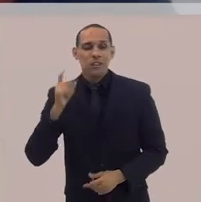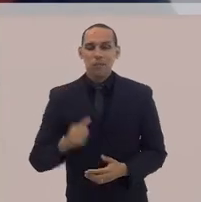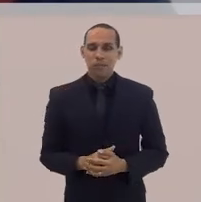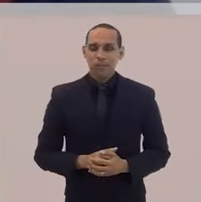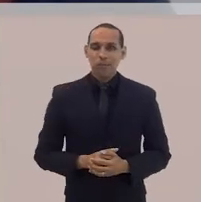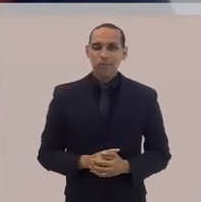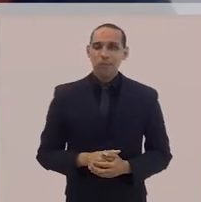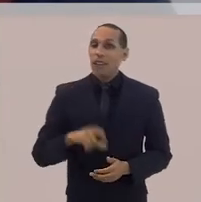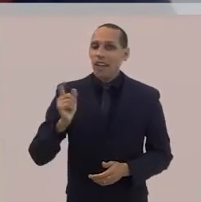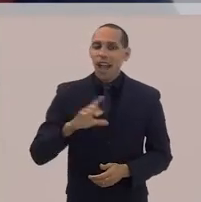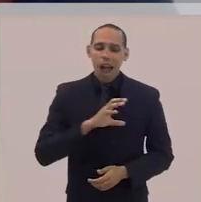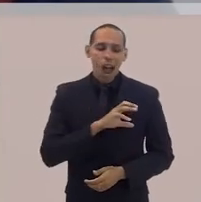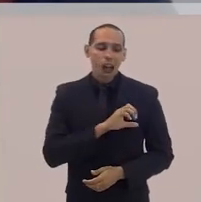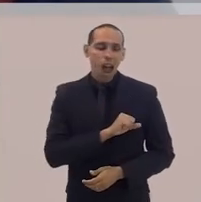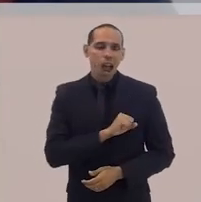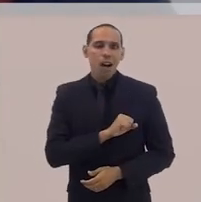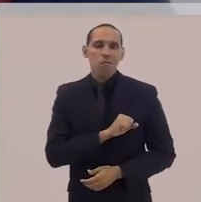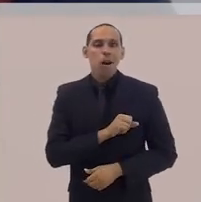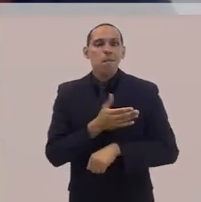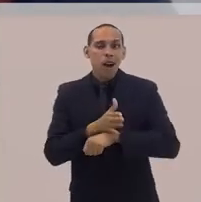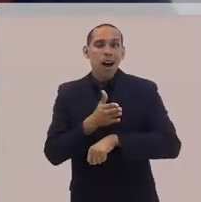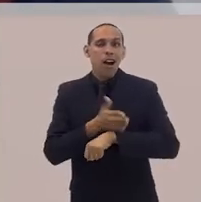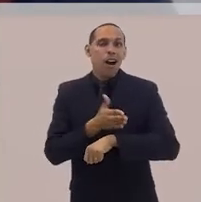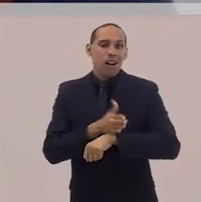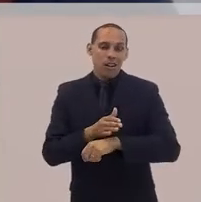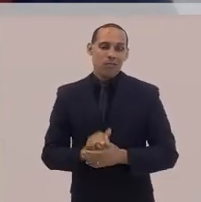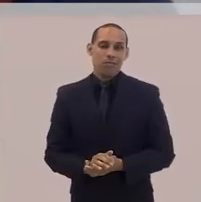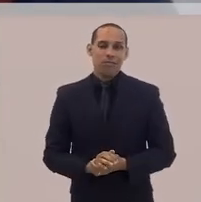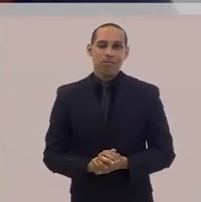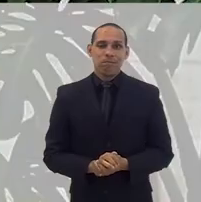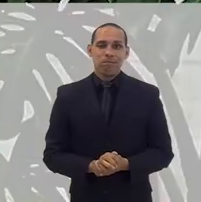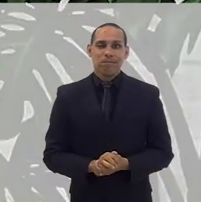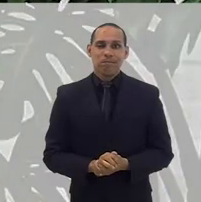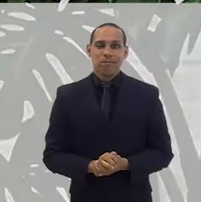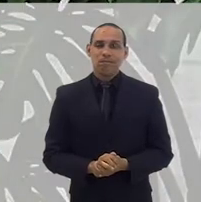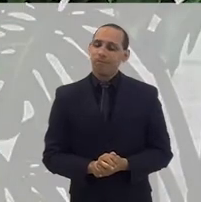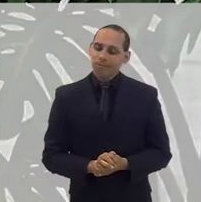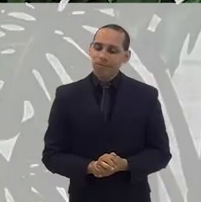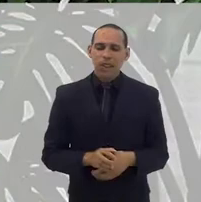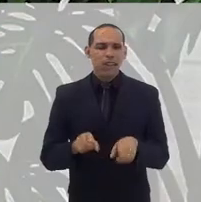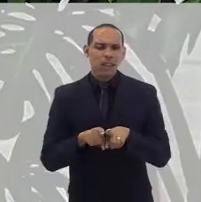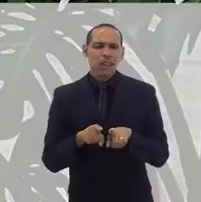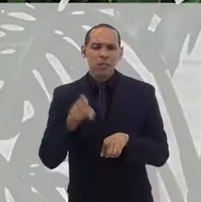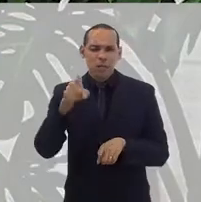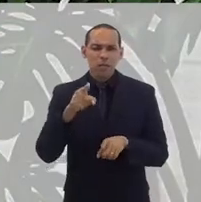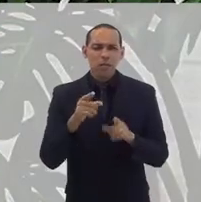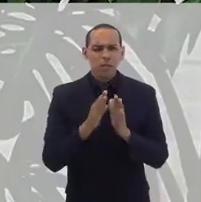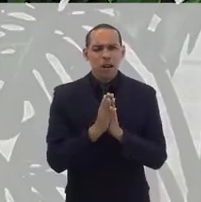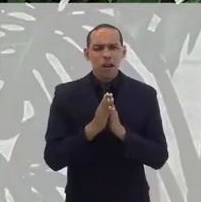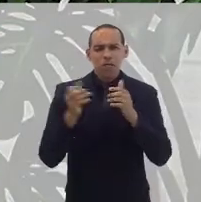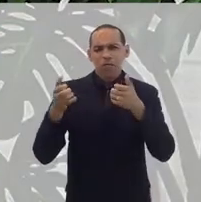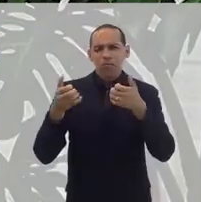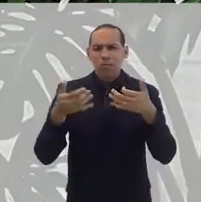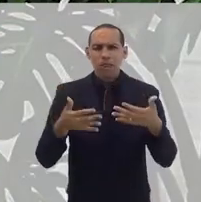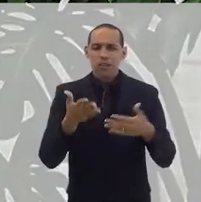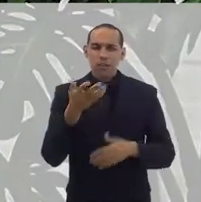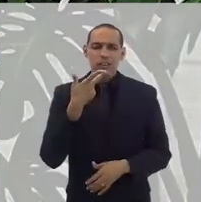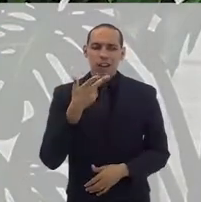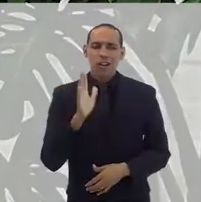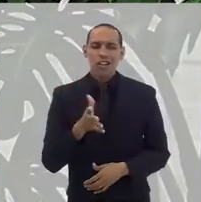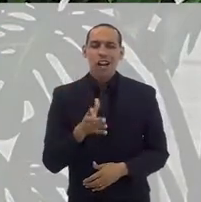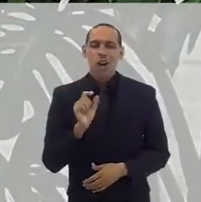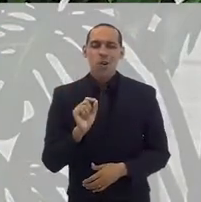a dia, com o exercício do amor, como o Senhor disse. E aí, eu queria que o Senhor falasse, já que